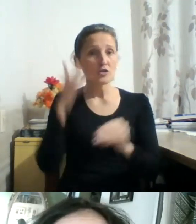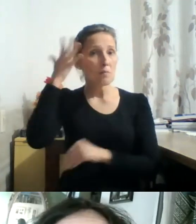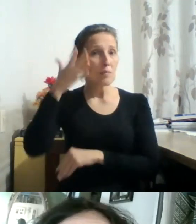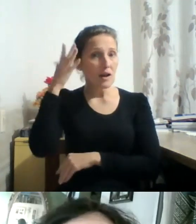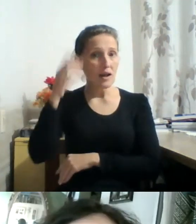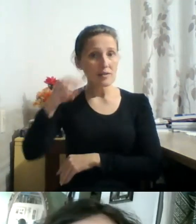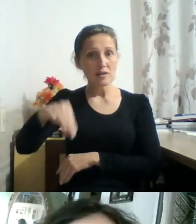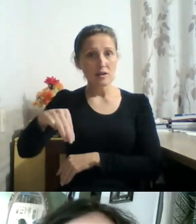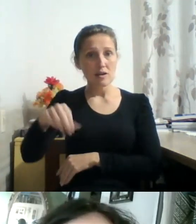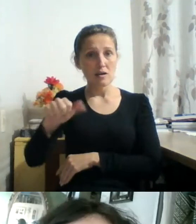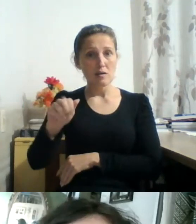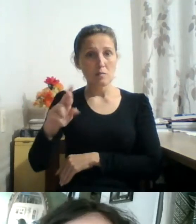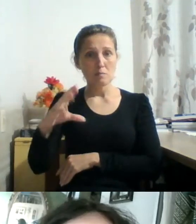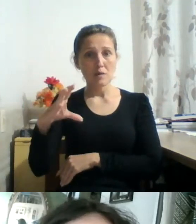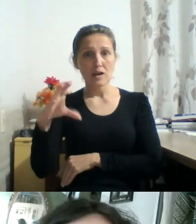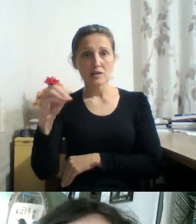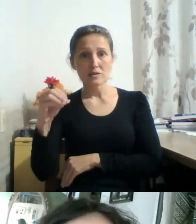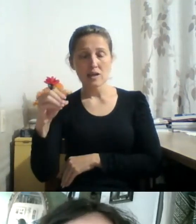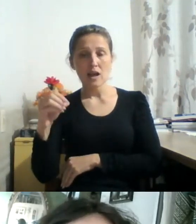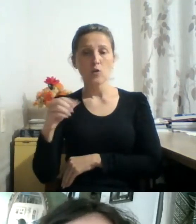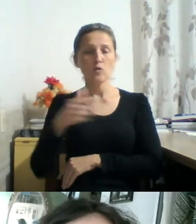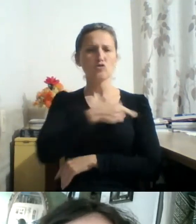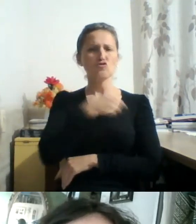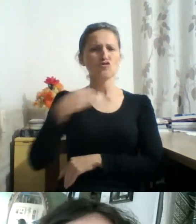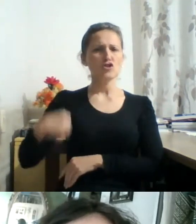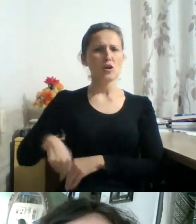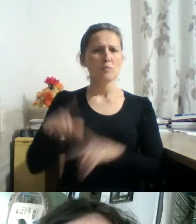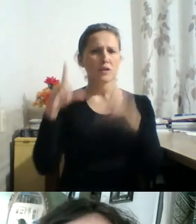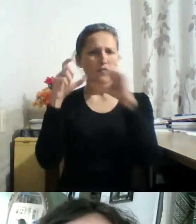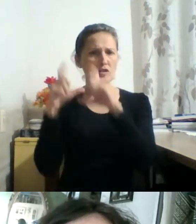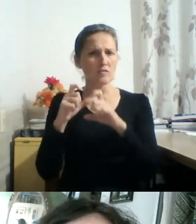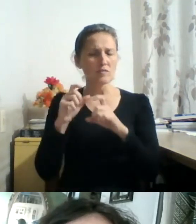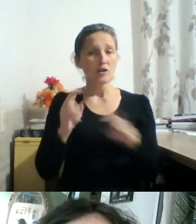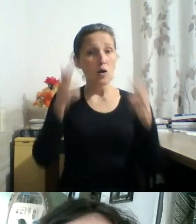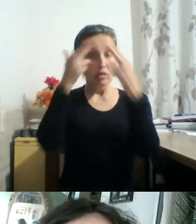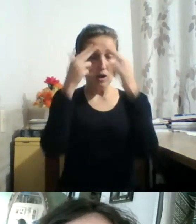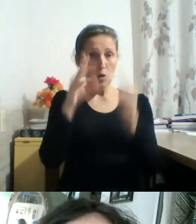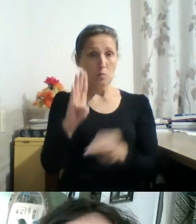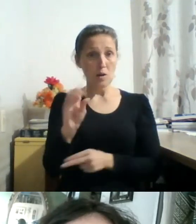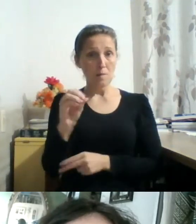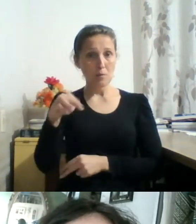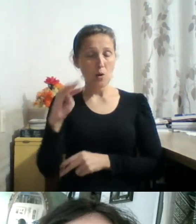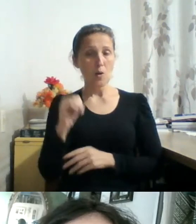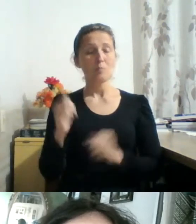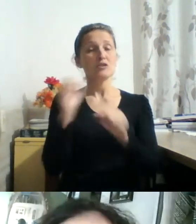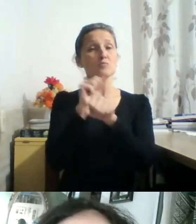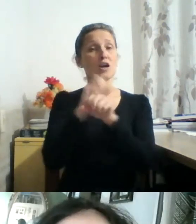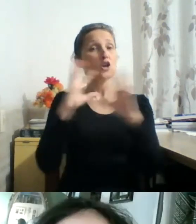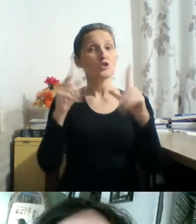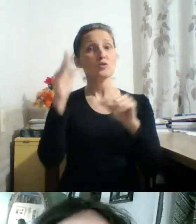fotografia japonesa, o trauma das bombas. Aguardamos todos amanhã. Uma boa noite e muito obrigado a todos.